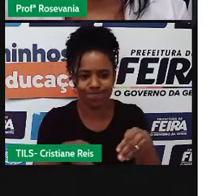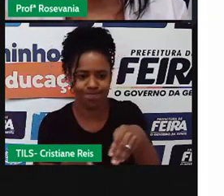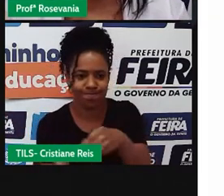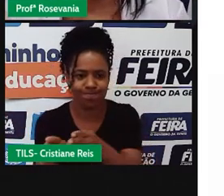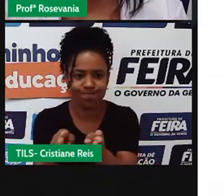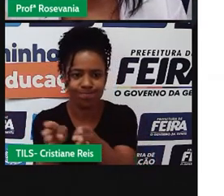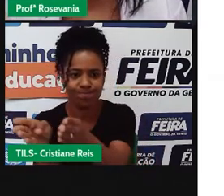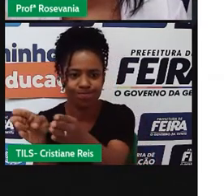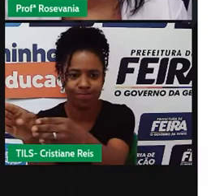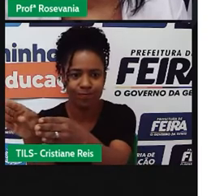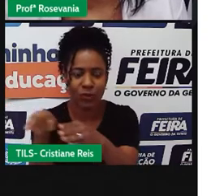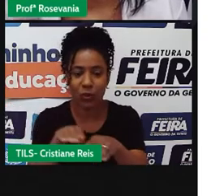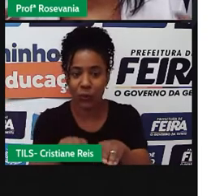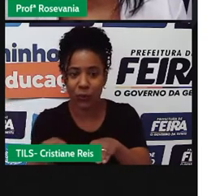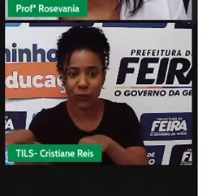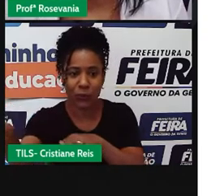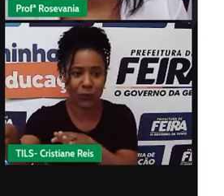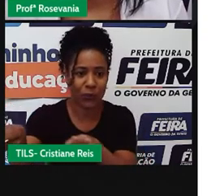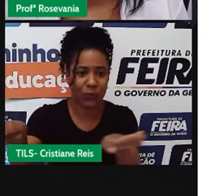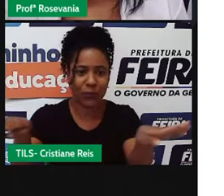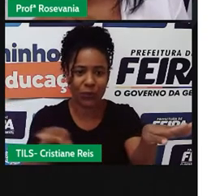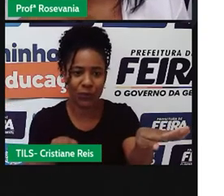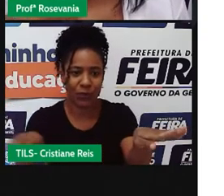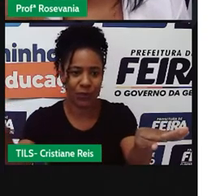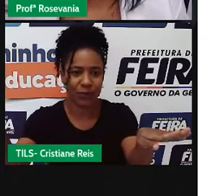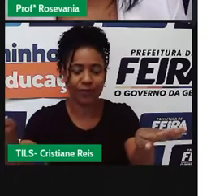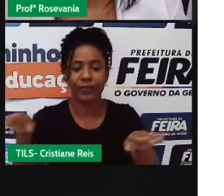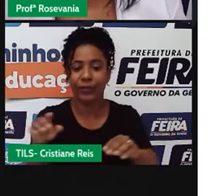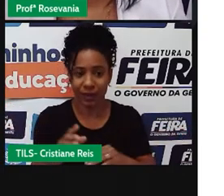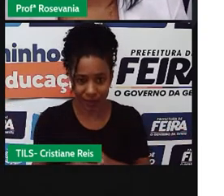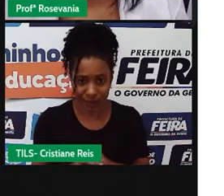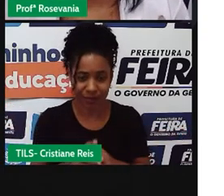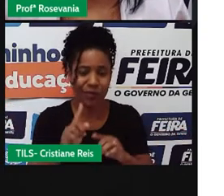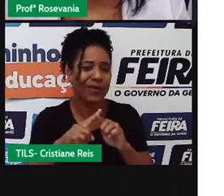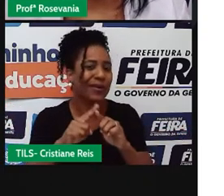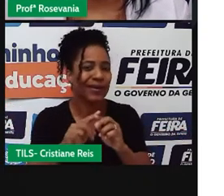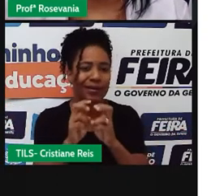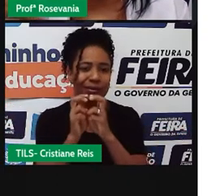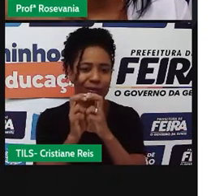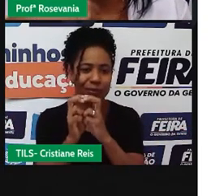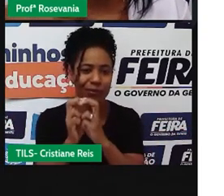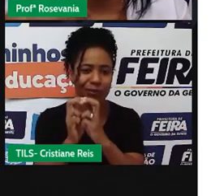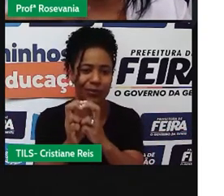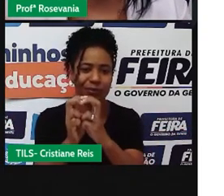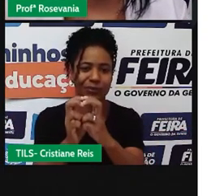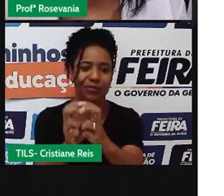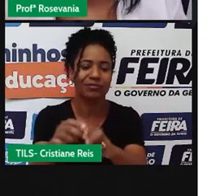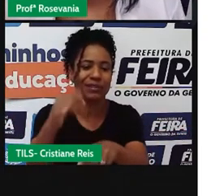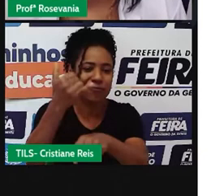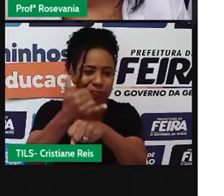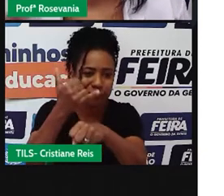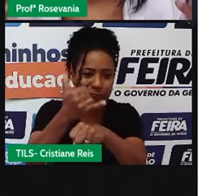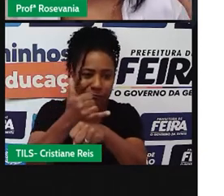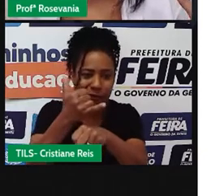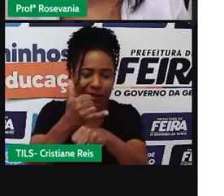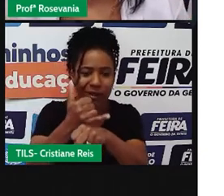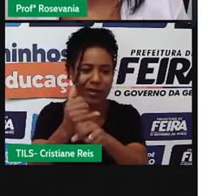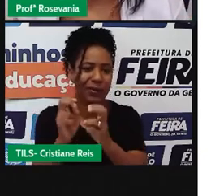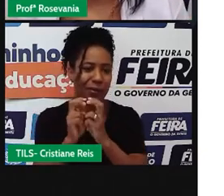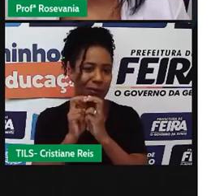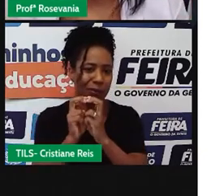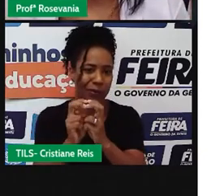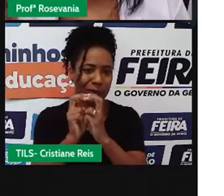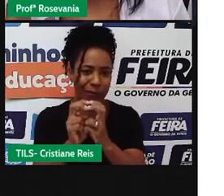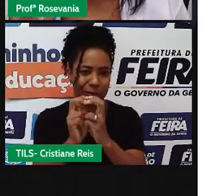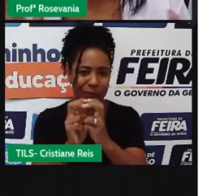construir uma ferrovia que precisa, né, de ter toda uma logística, porque o trem, ele não faz curvas muito fechadas, não tem que